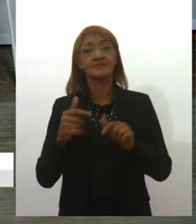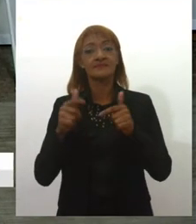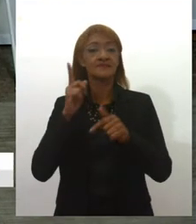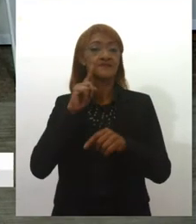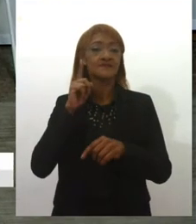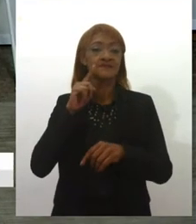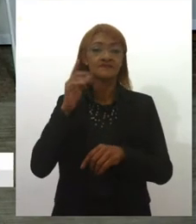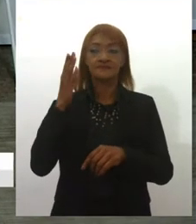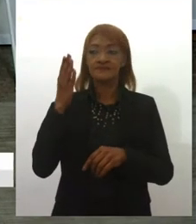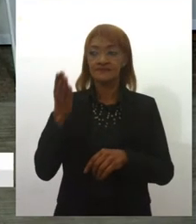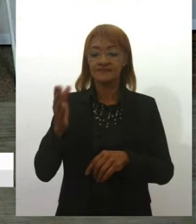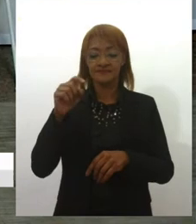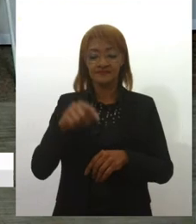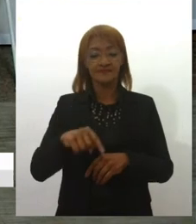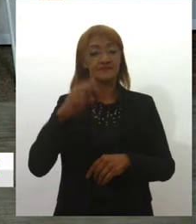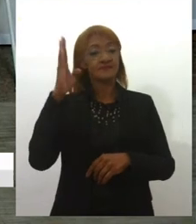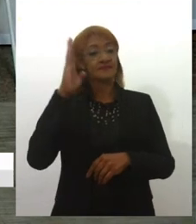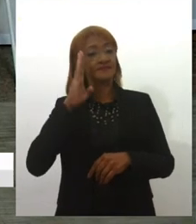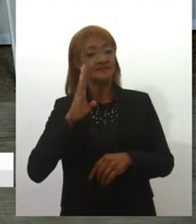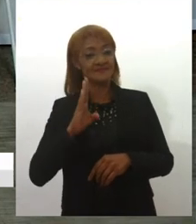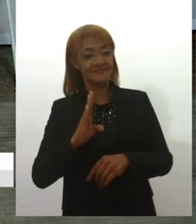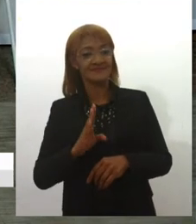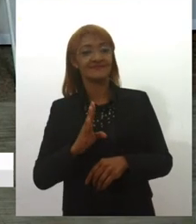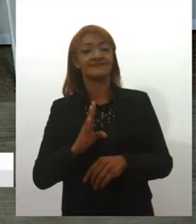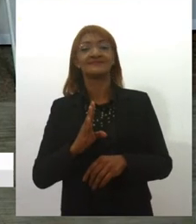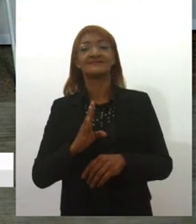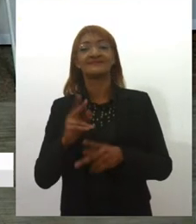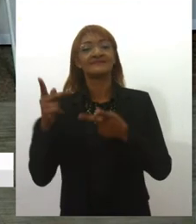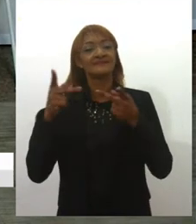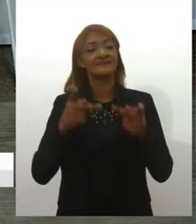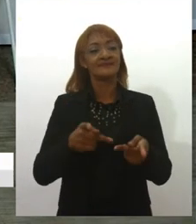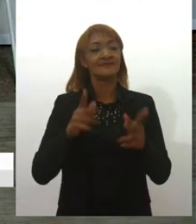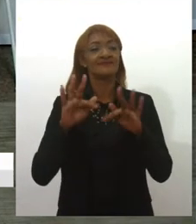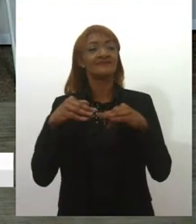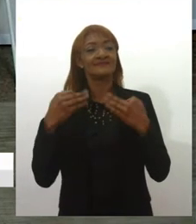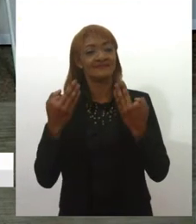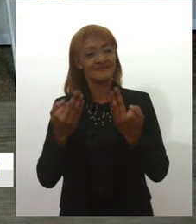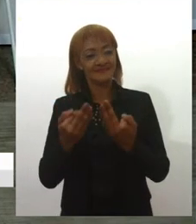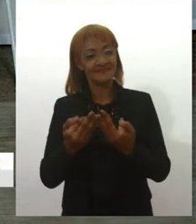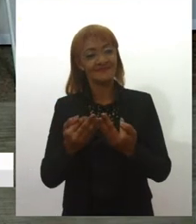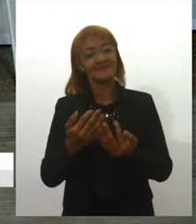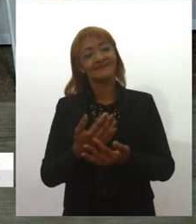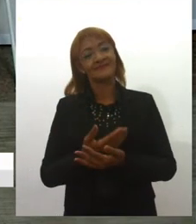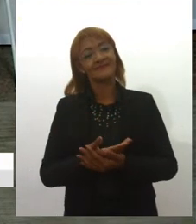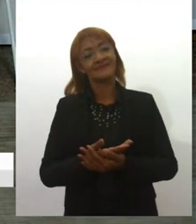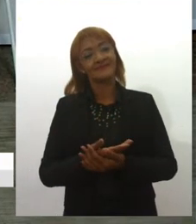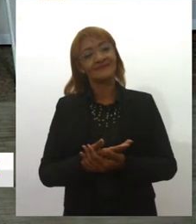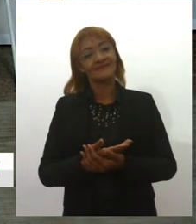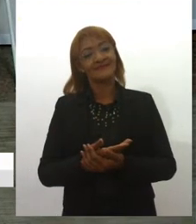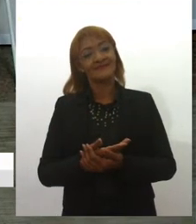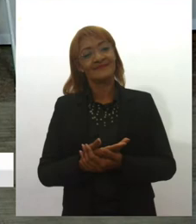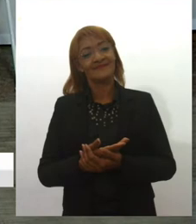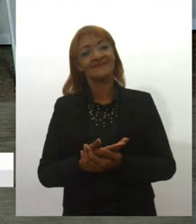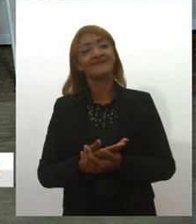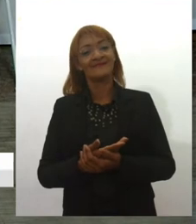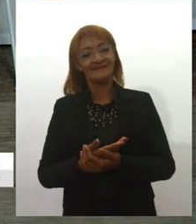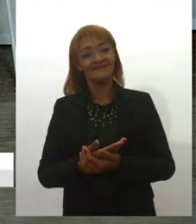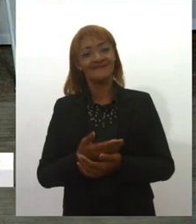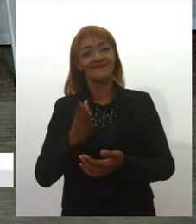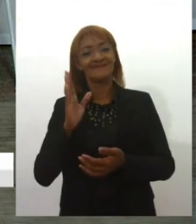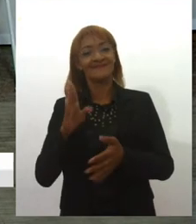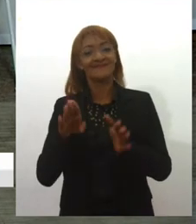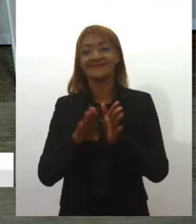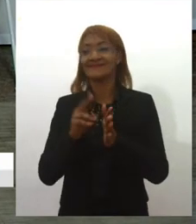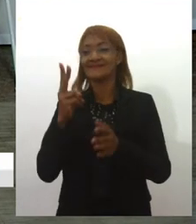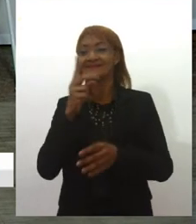aqui no Brasil para ver família, né, Nicole? Não, cheguei a duas horas. A duas horas, correu aqui para